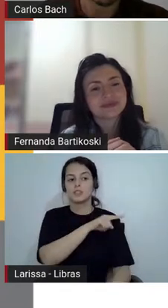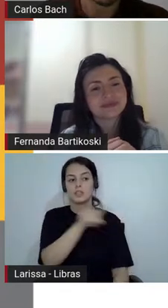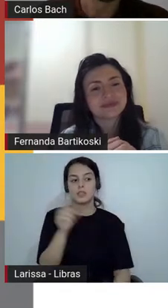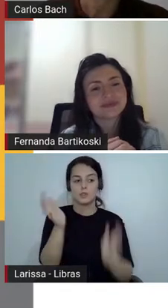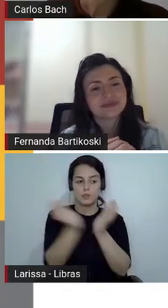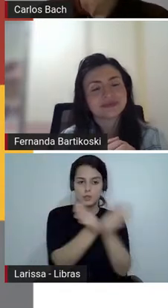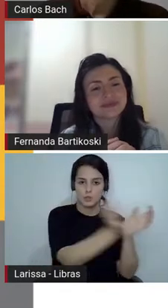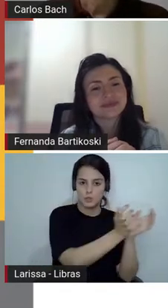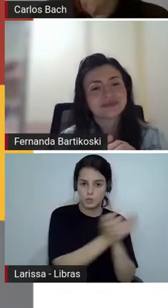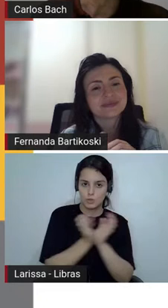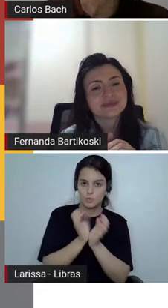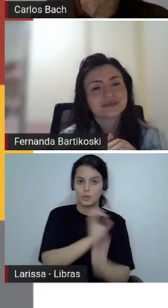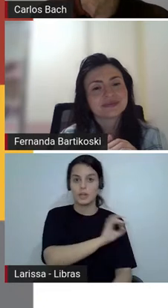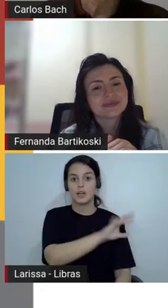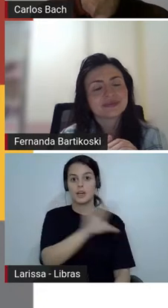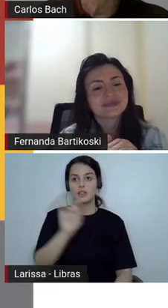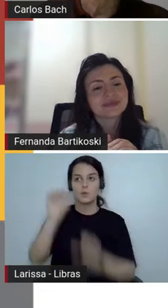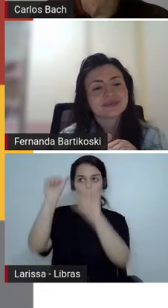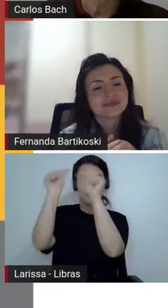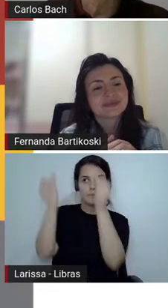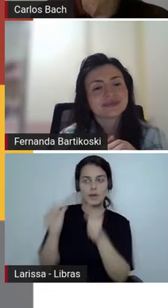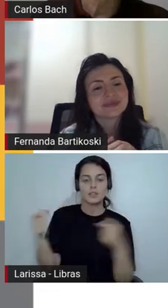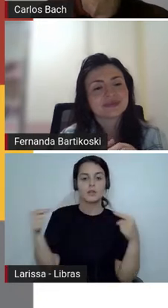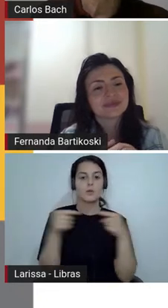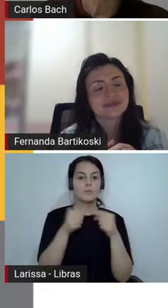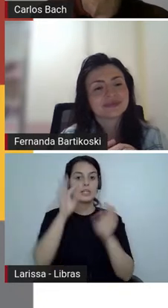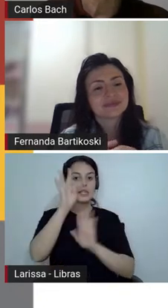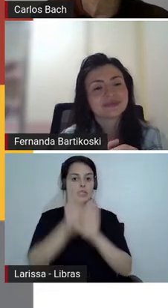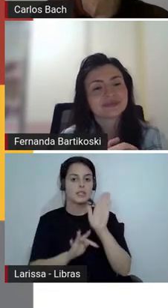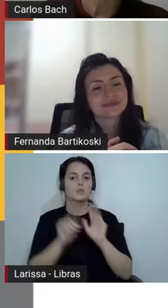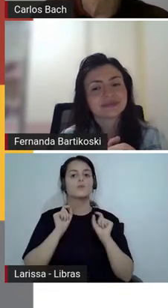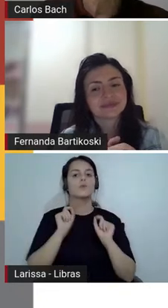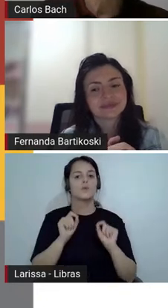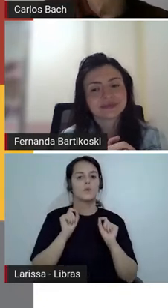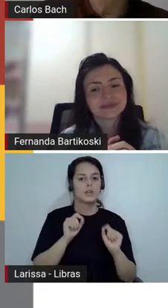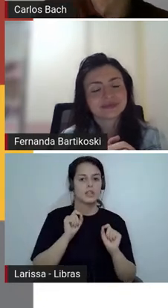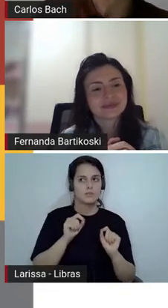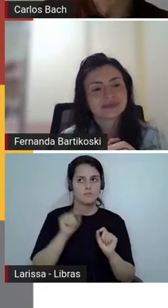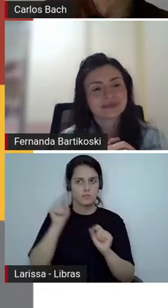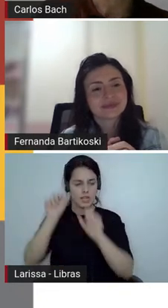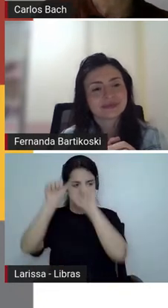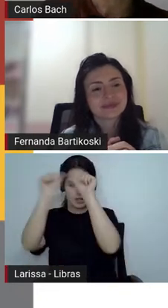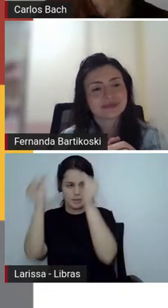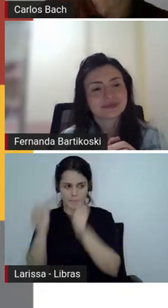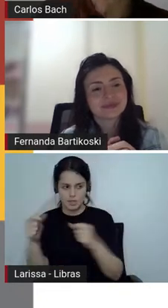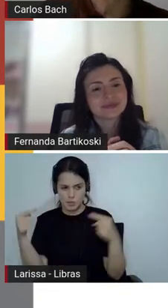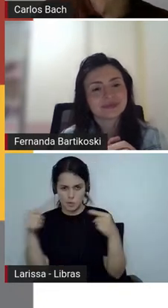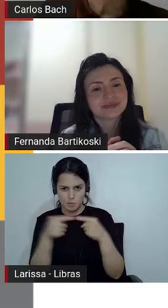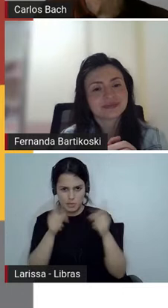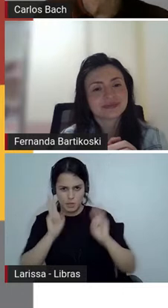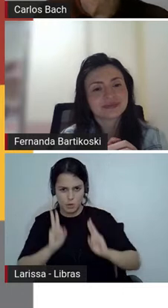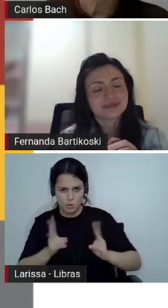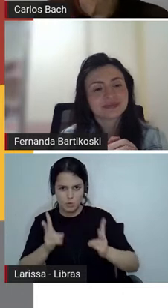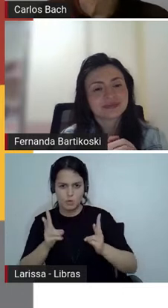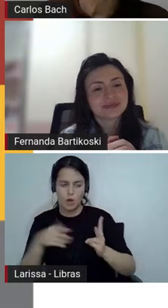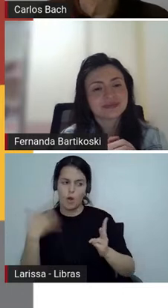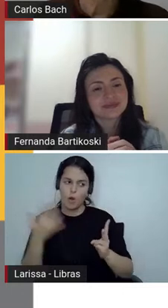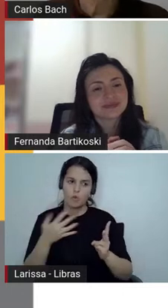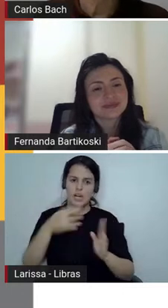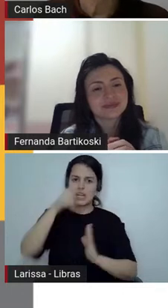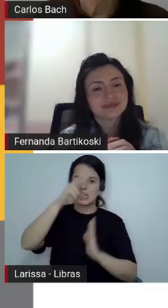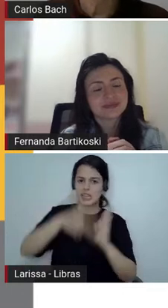texto vejam se continuam associando aquela imagem ou se querem mudar após cada grupo